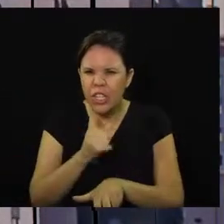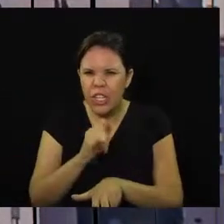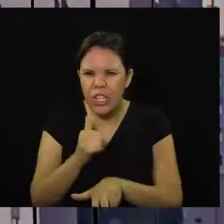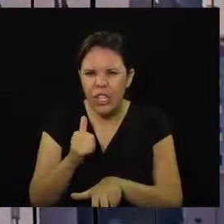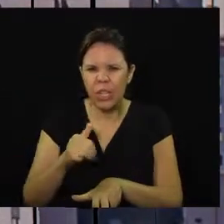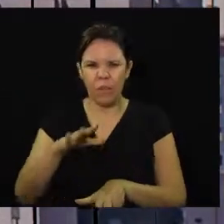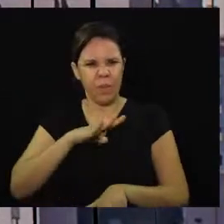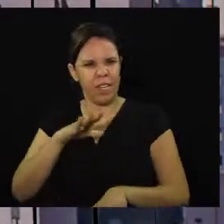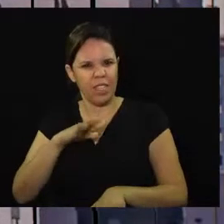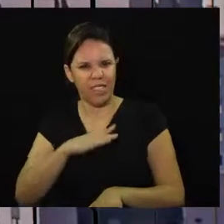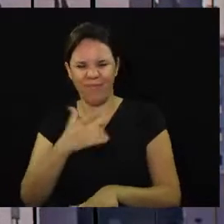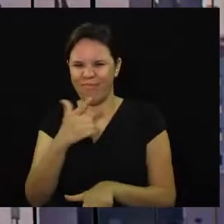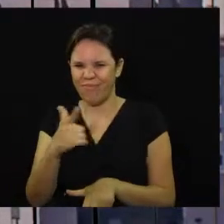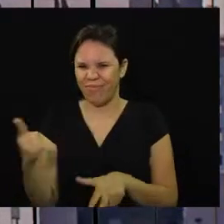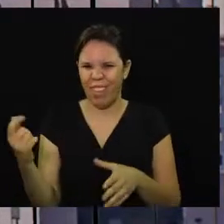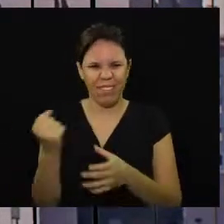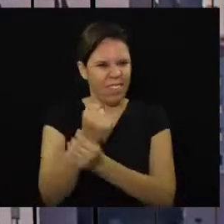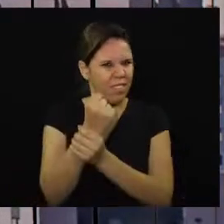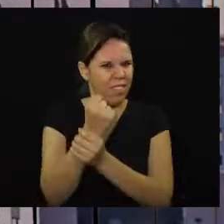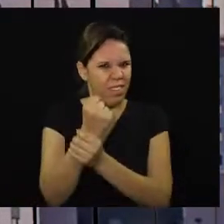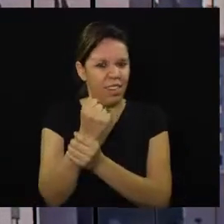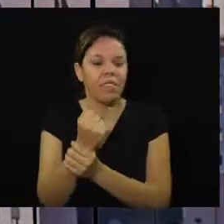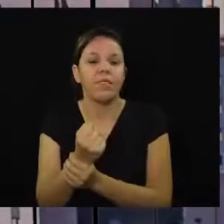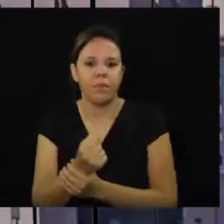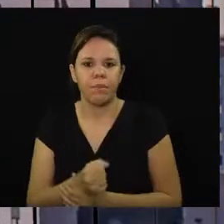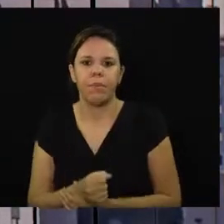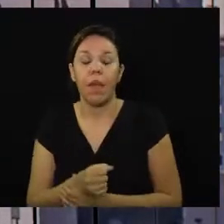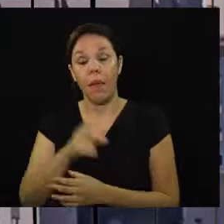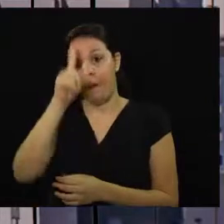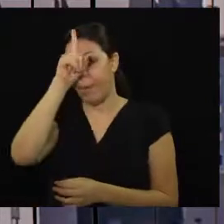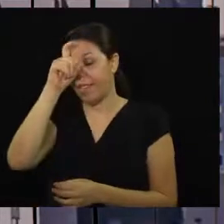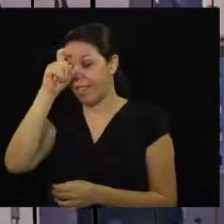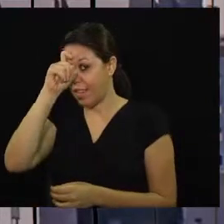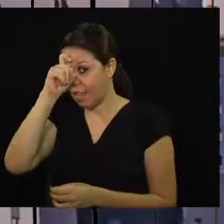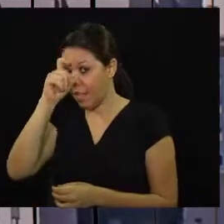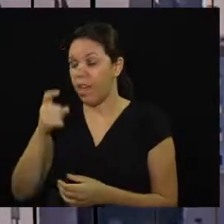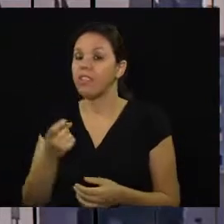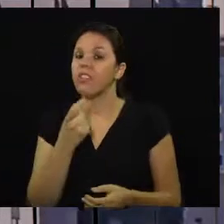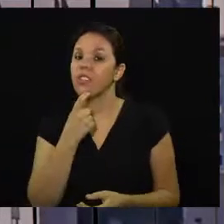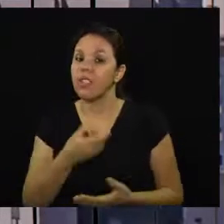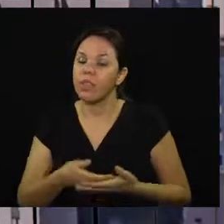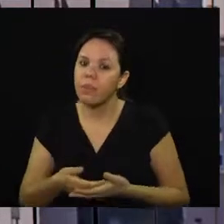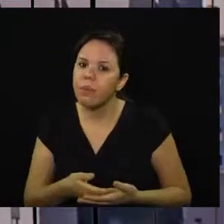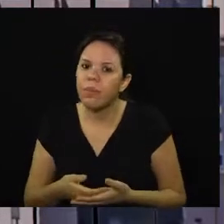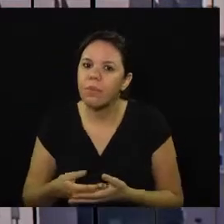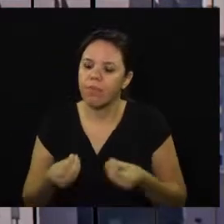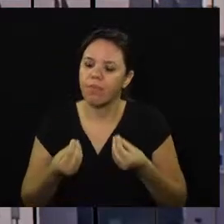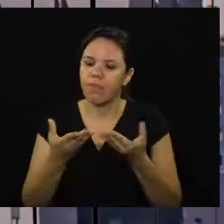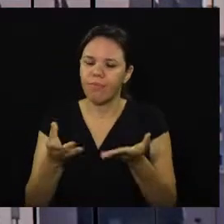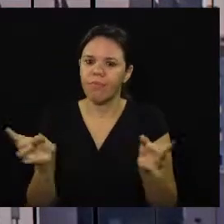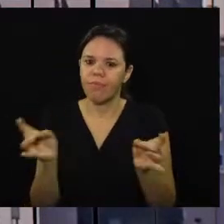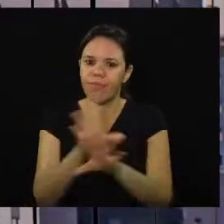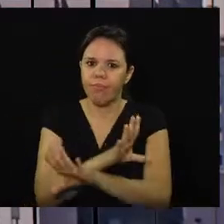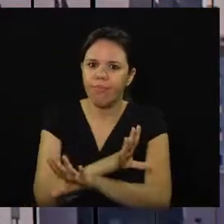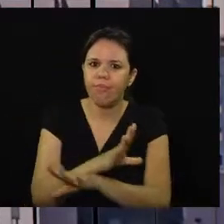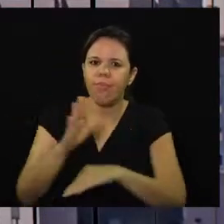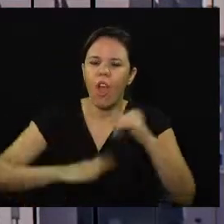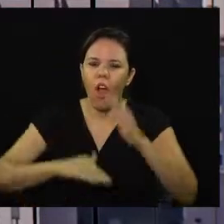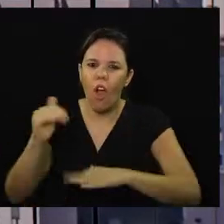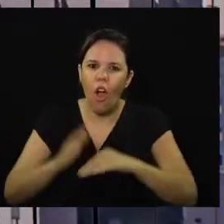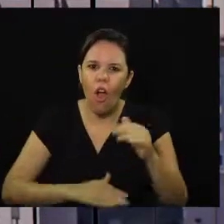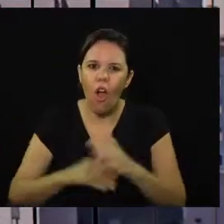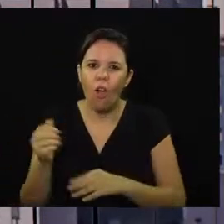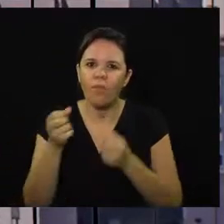sem os equipamentos de segurança, Maternidade de Campinas entrega a primeira fase das obras de modernização do